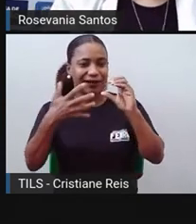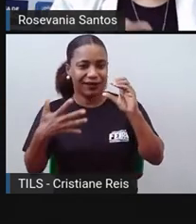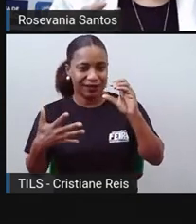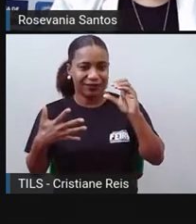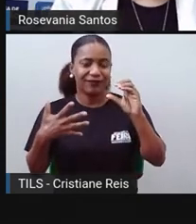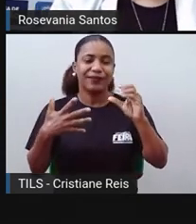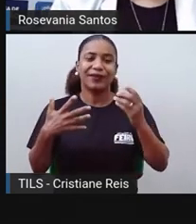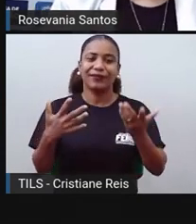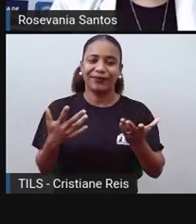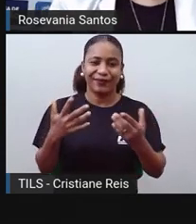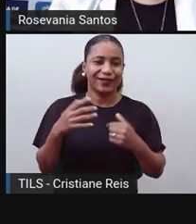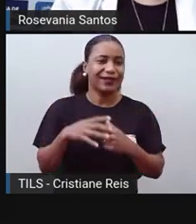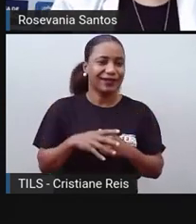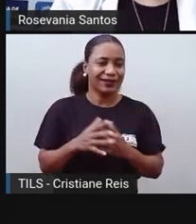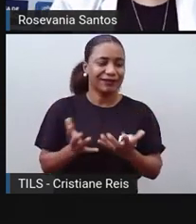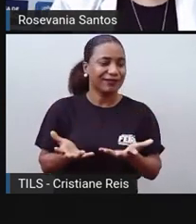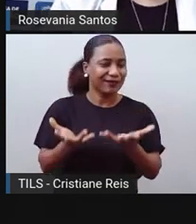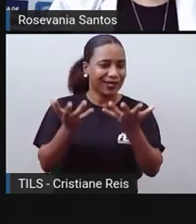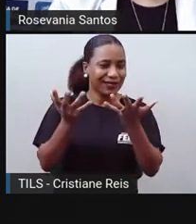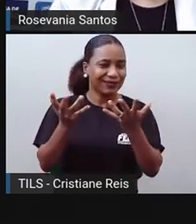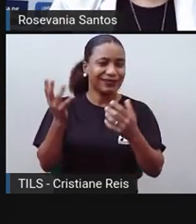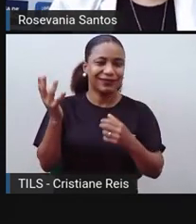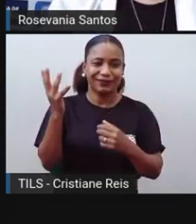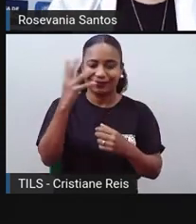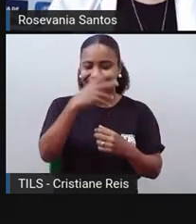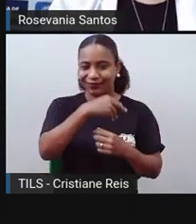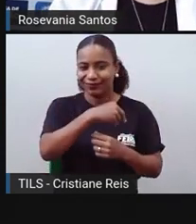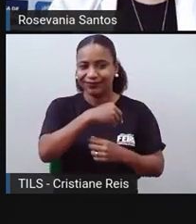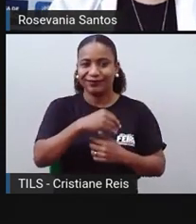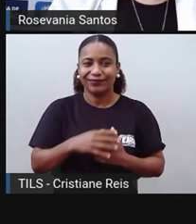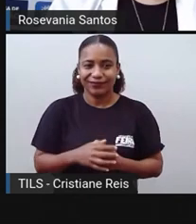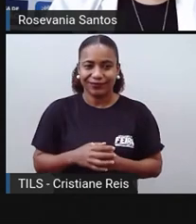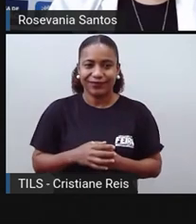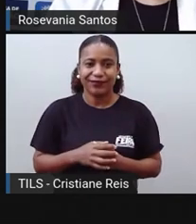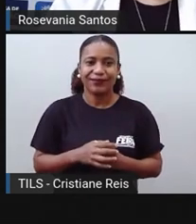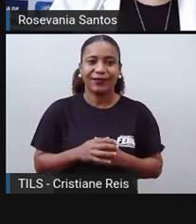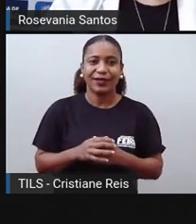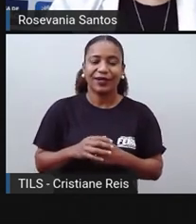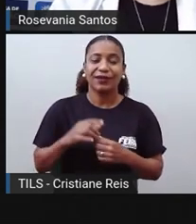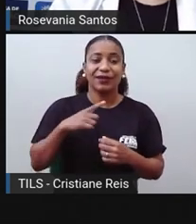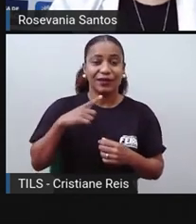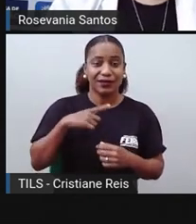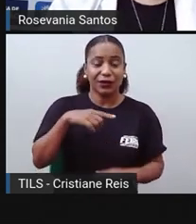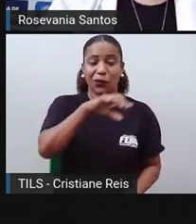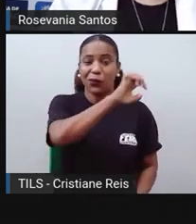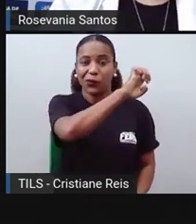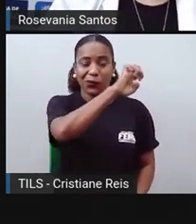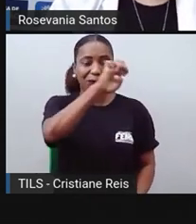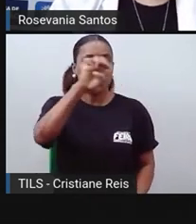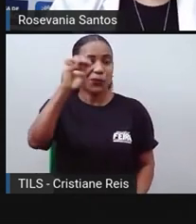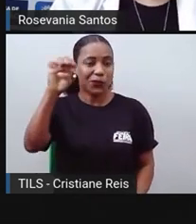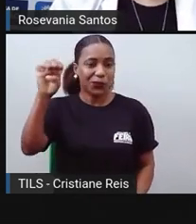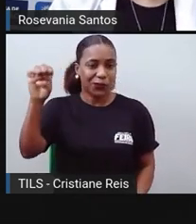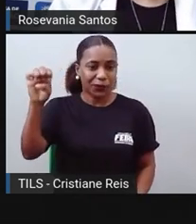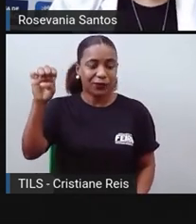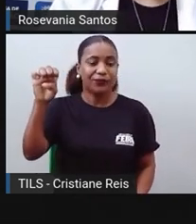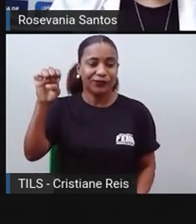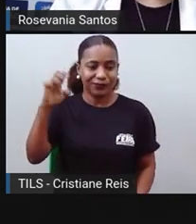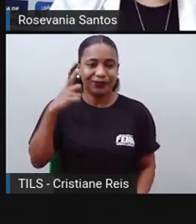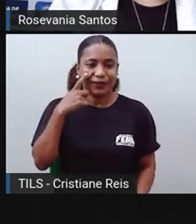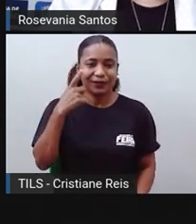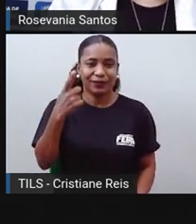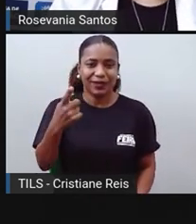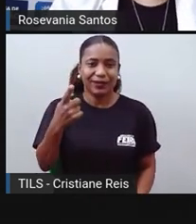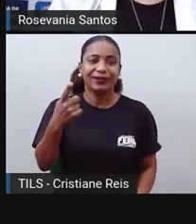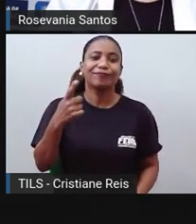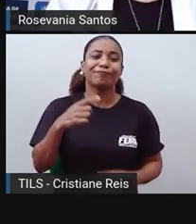úmido, tem toda essa característica aí. E aqui no topo, na equatorial, com grandes áreas, de formação em verde, que